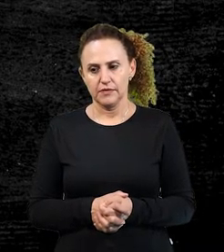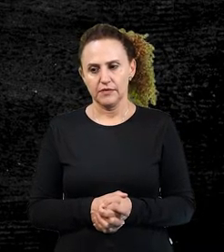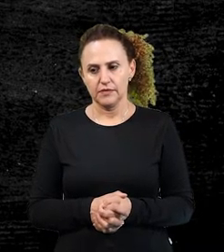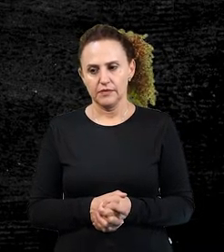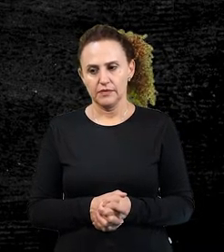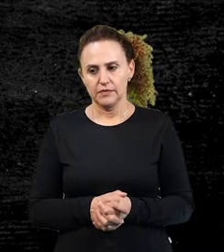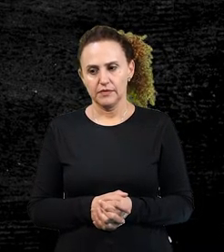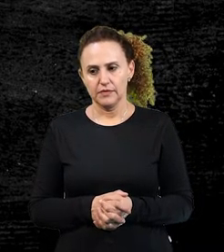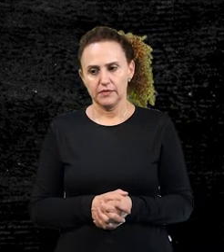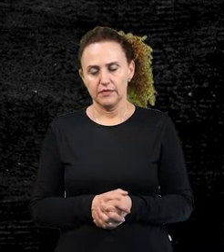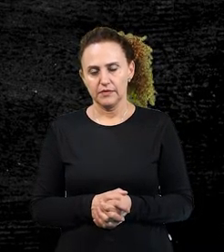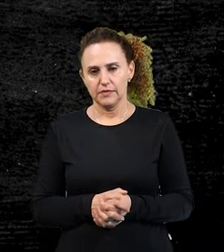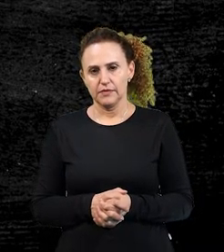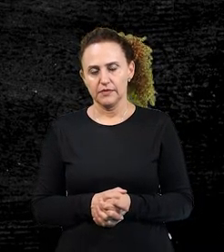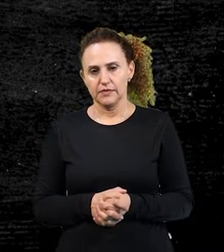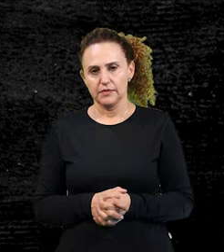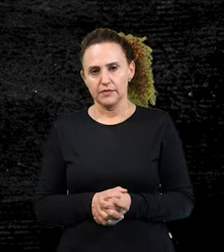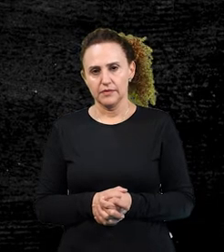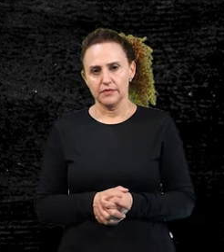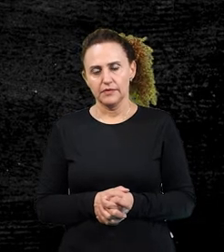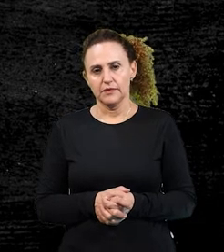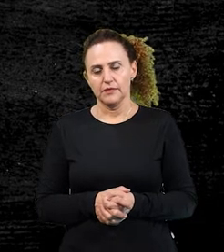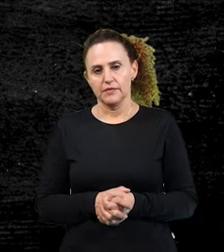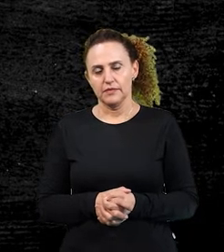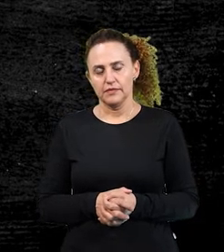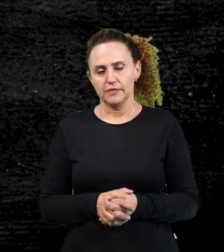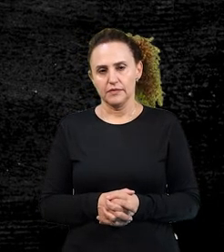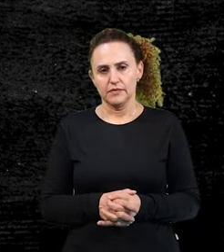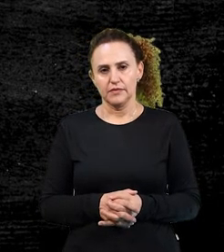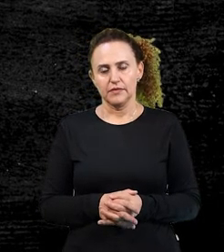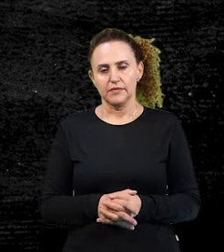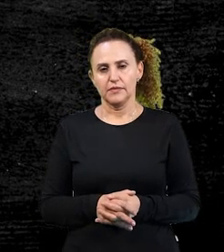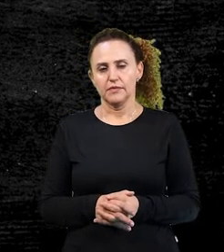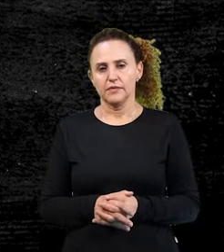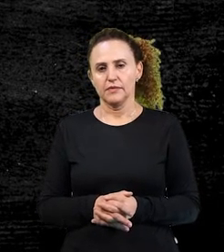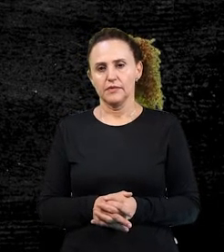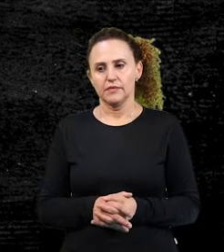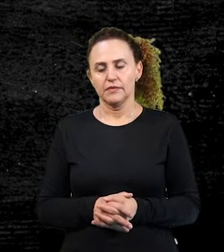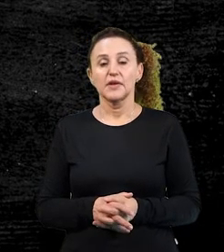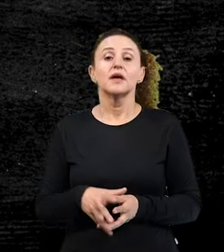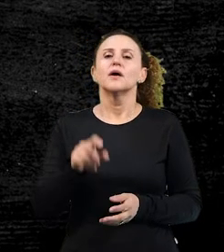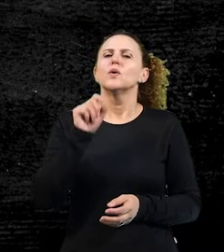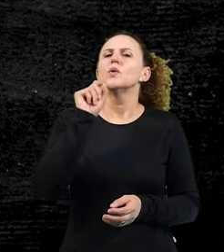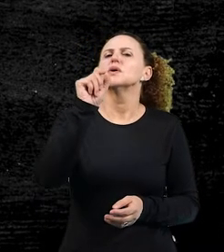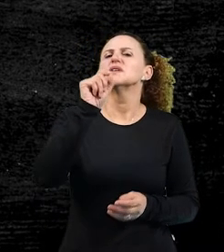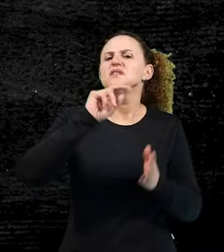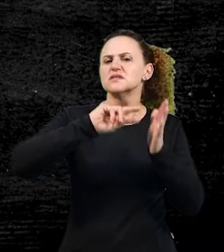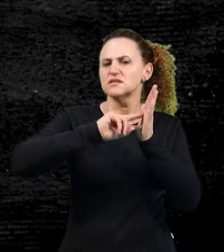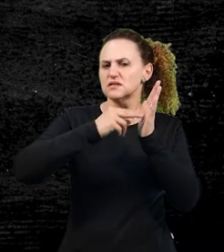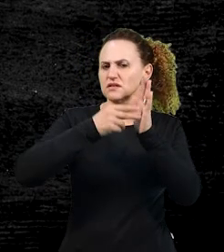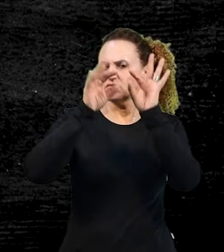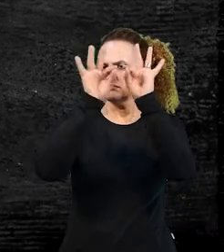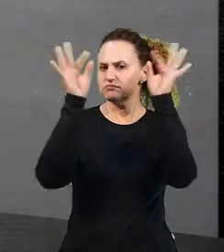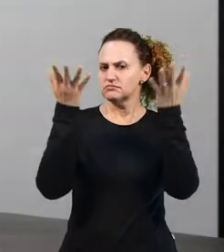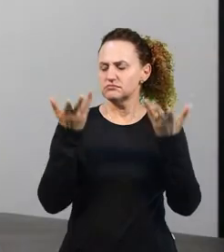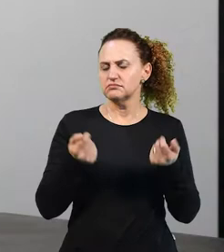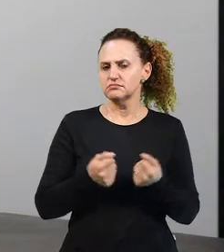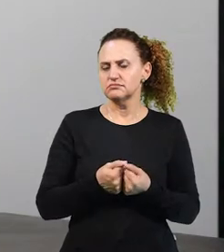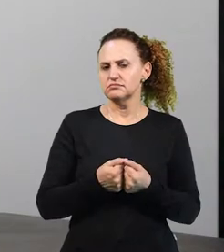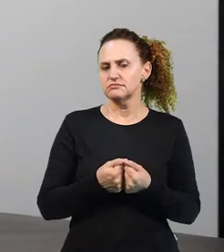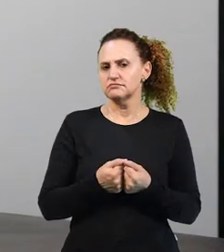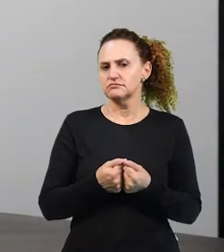assumem as funções que desempenham ou o sentido que se expressam. Isso quer dizer que